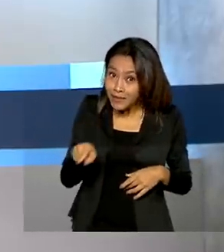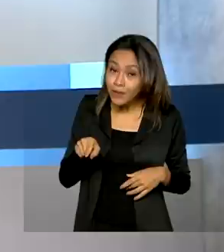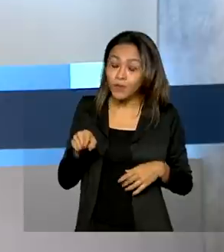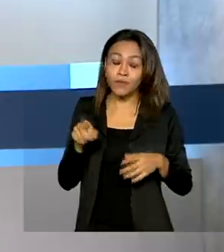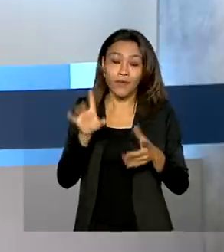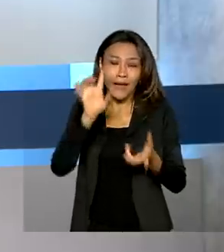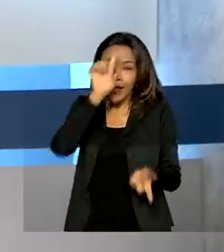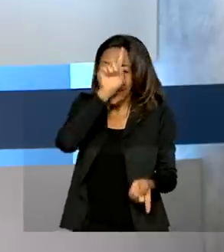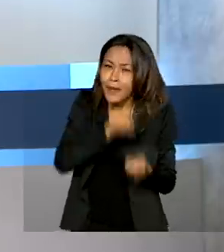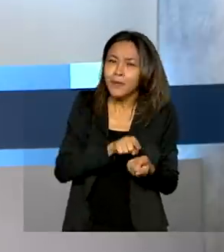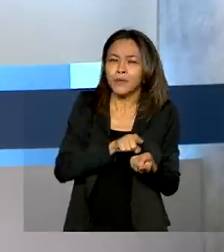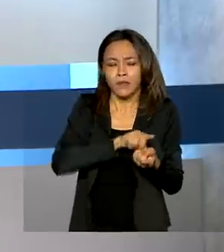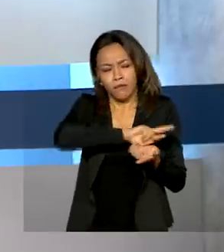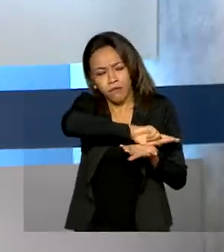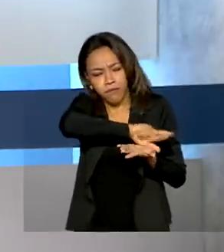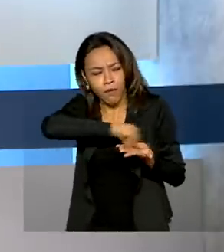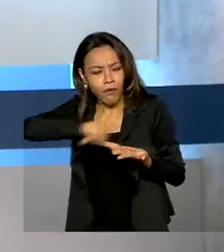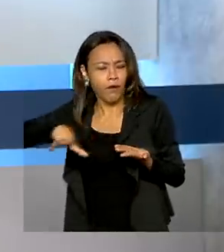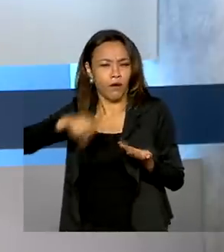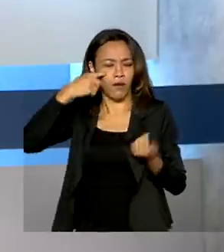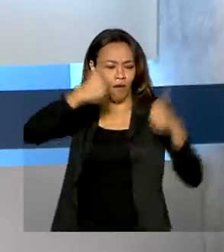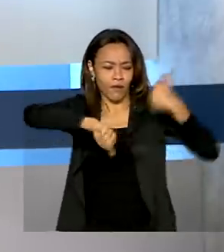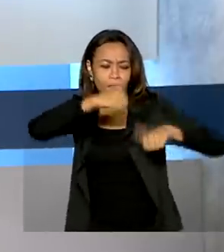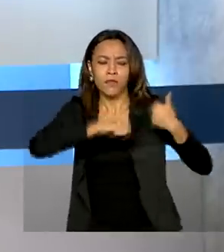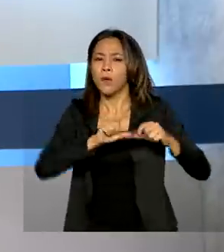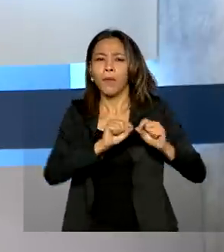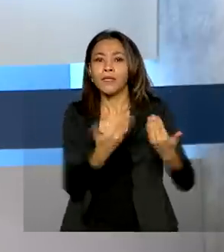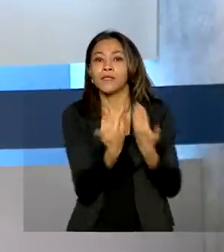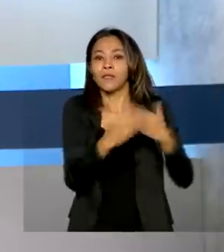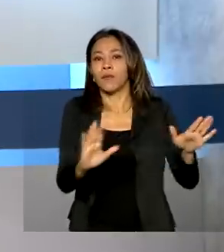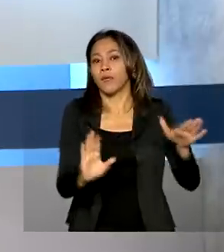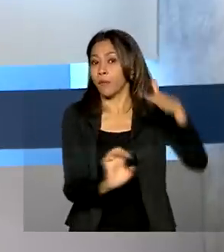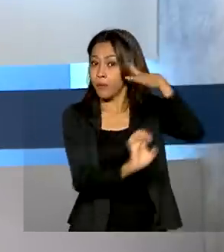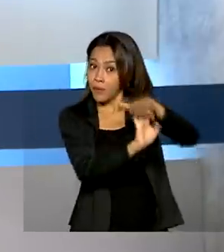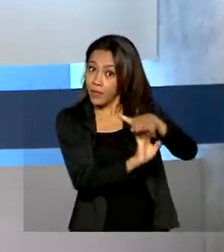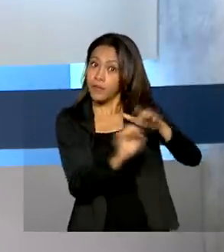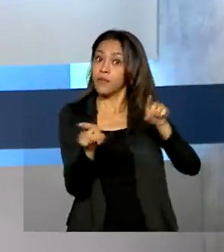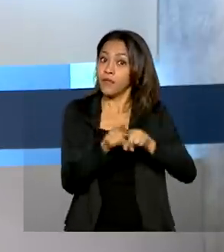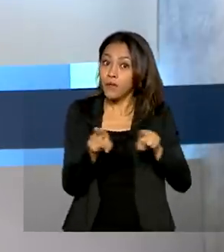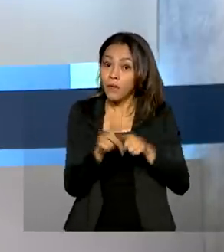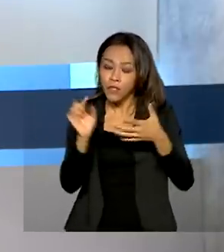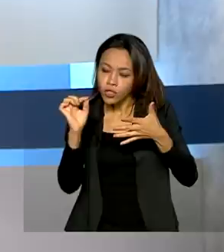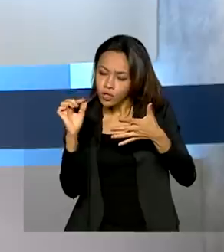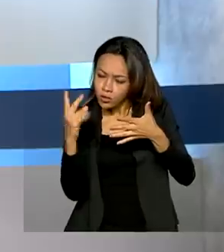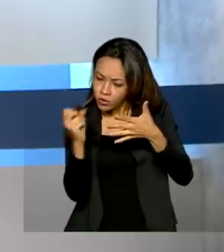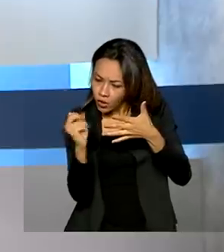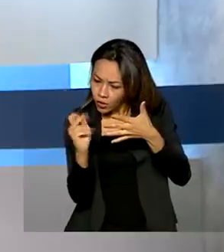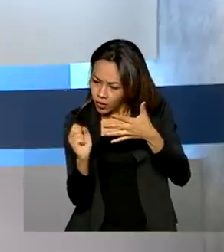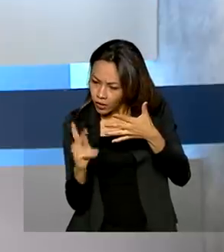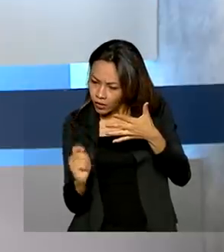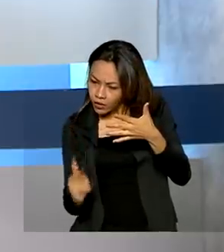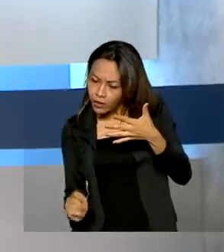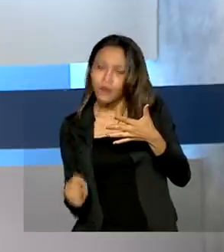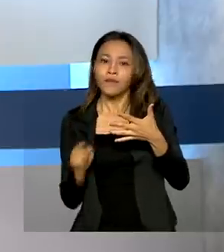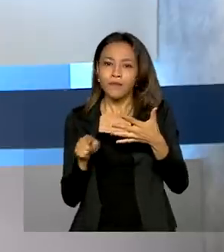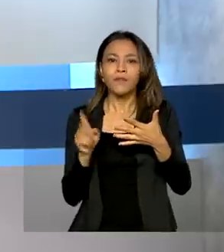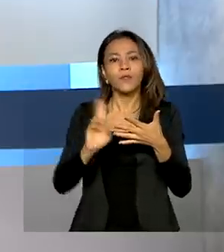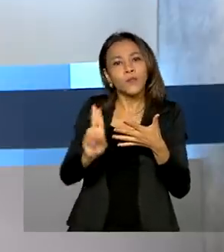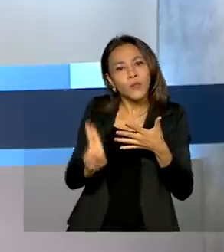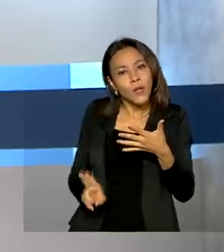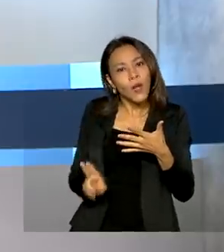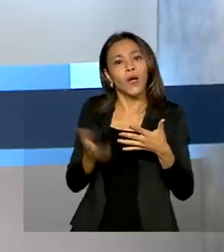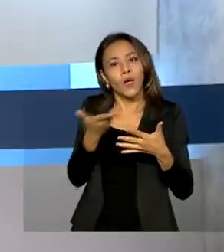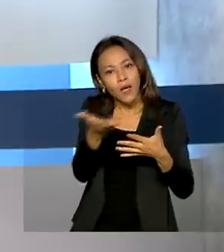a necessidade de várias análises para se abrir uma empresa e automatizar a checagem de nome empresarial em segundos. O